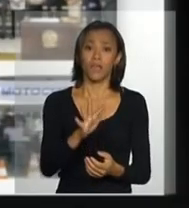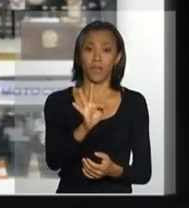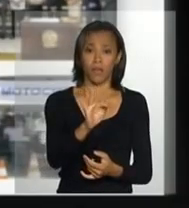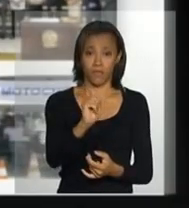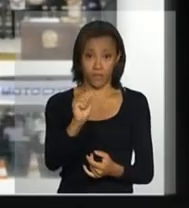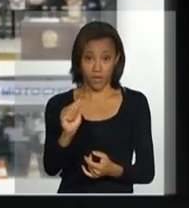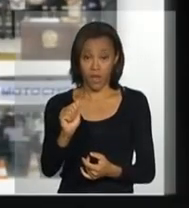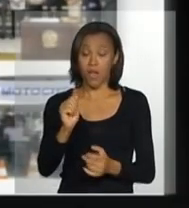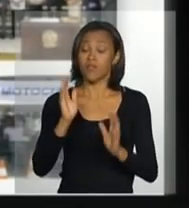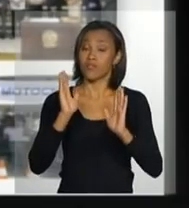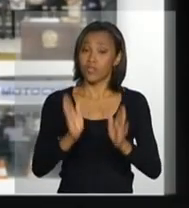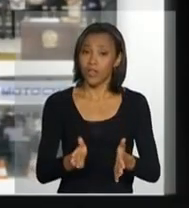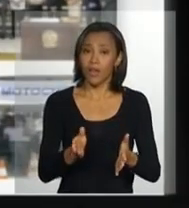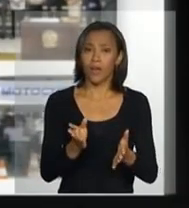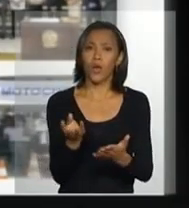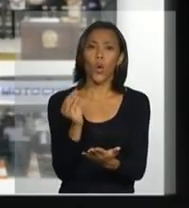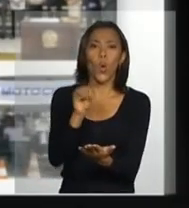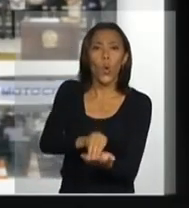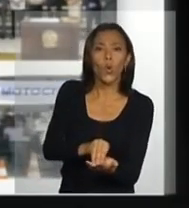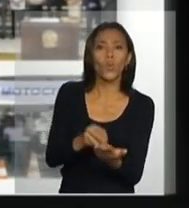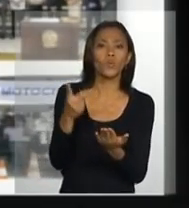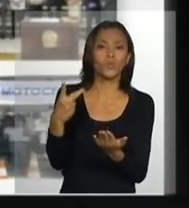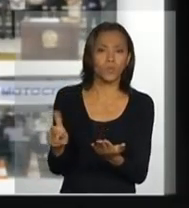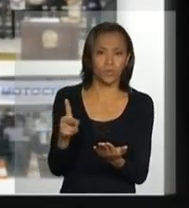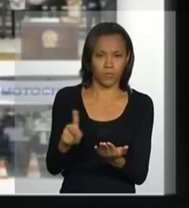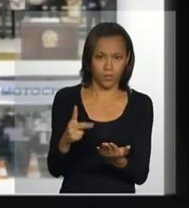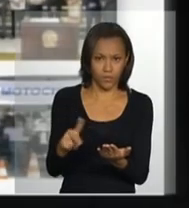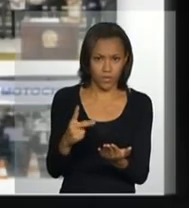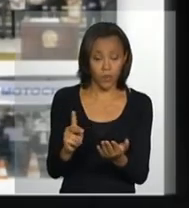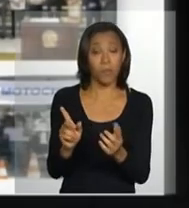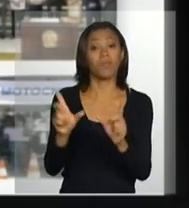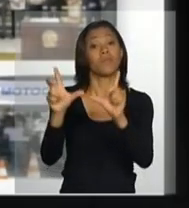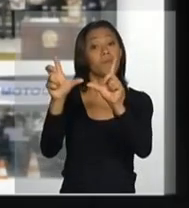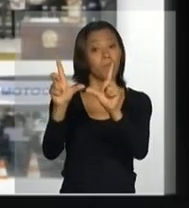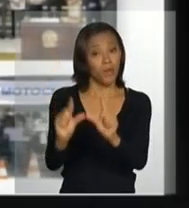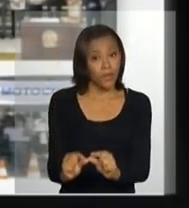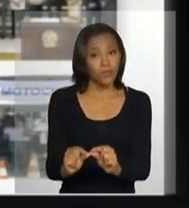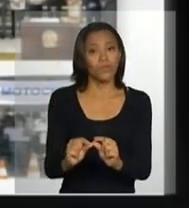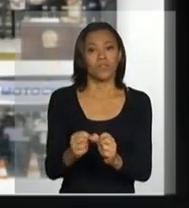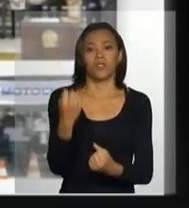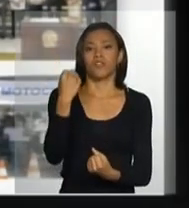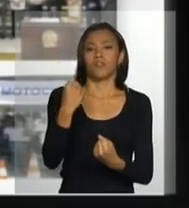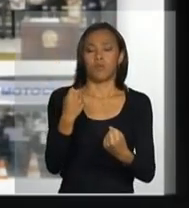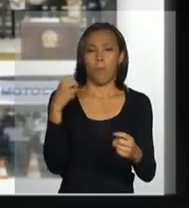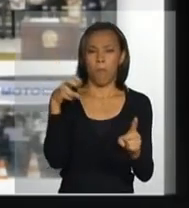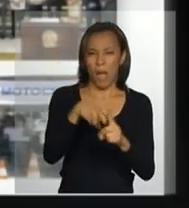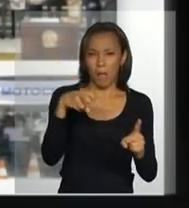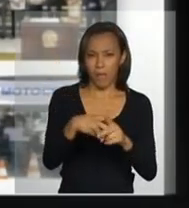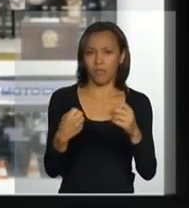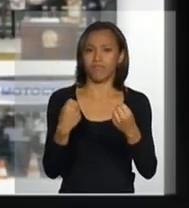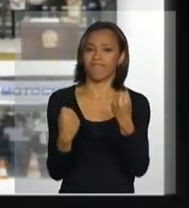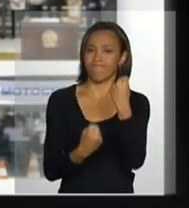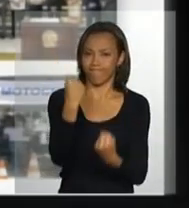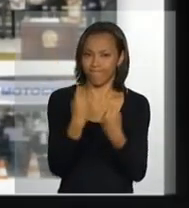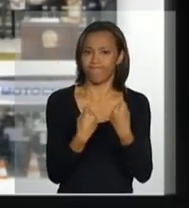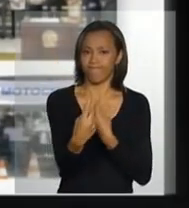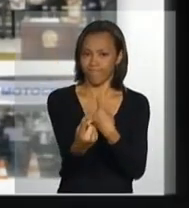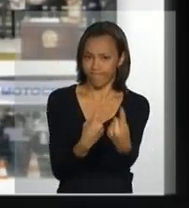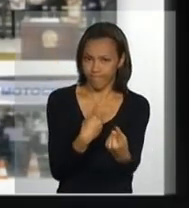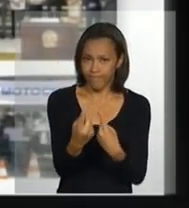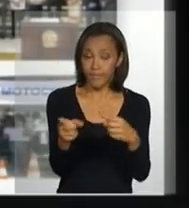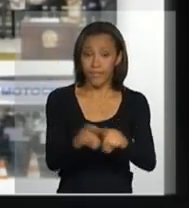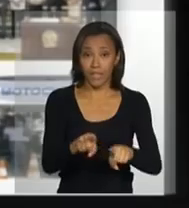colocou na sua pauta a questão de redução do trânsito, e, a partir daí, nós